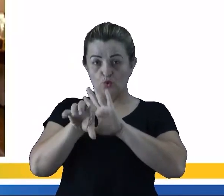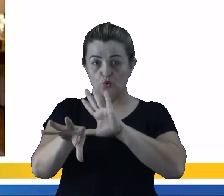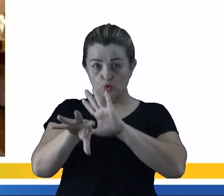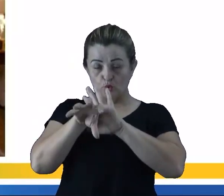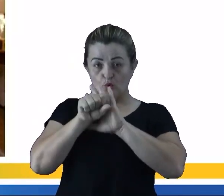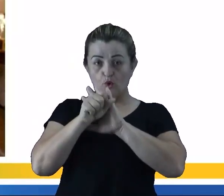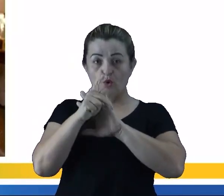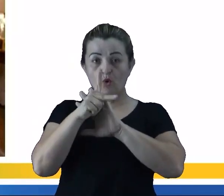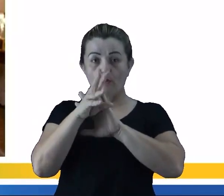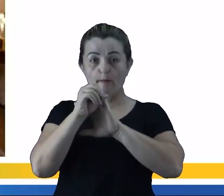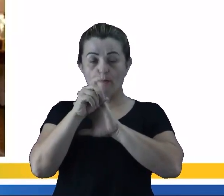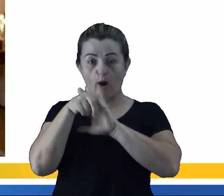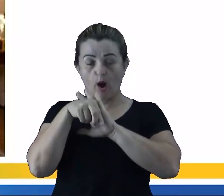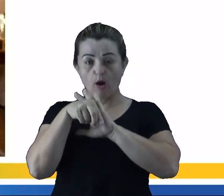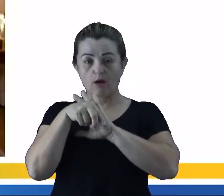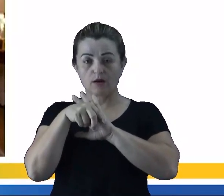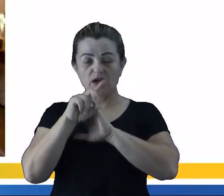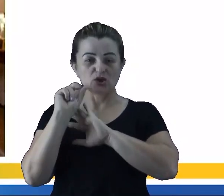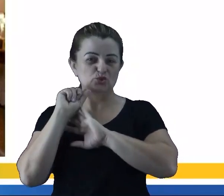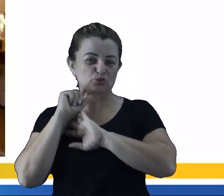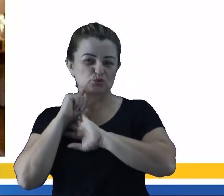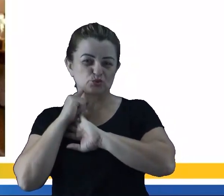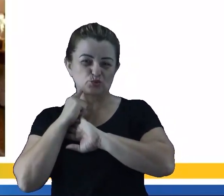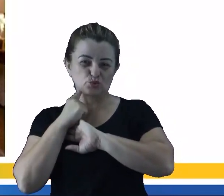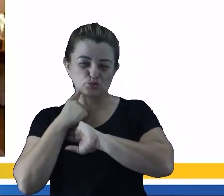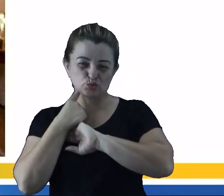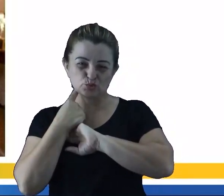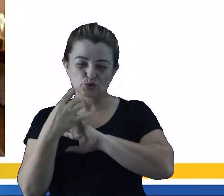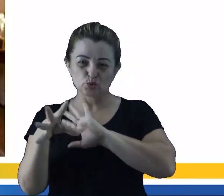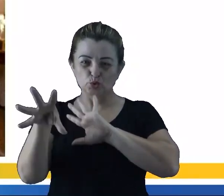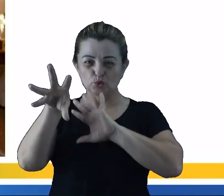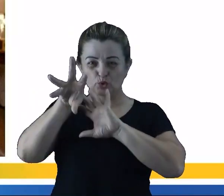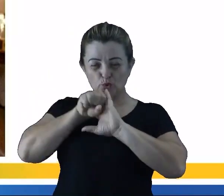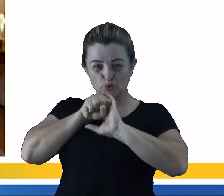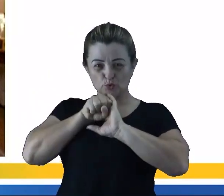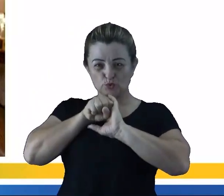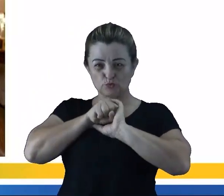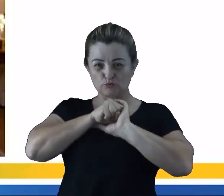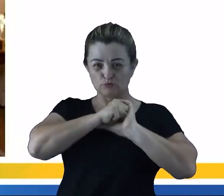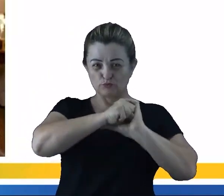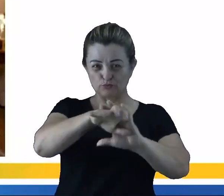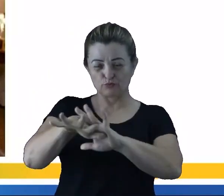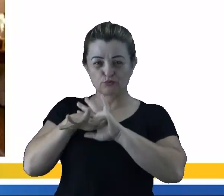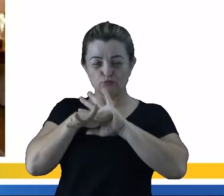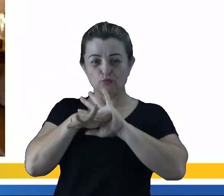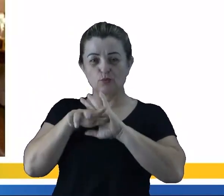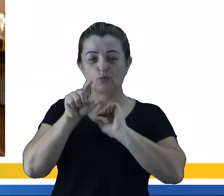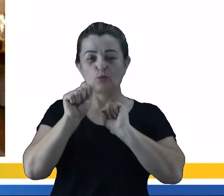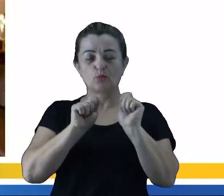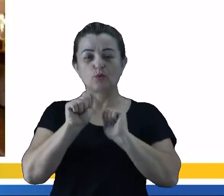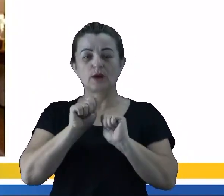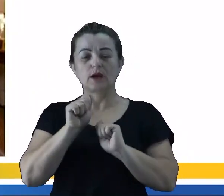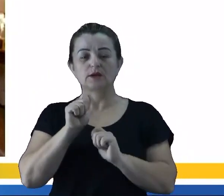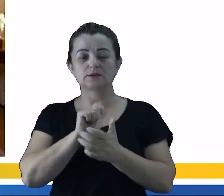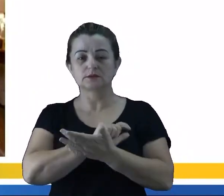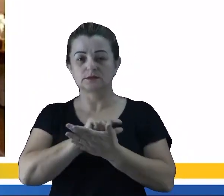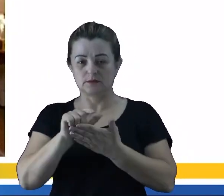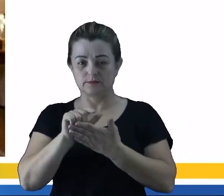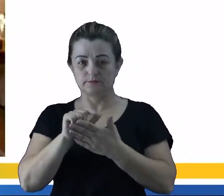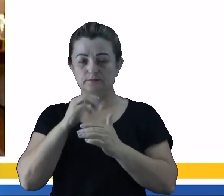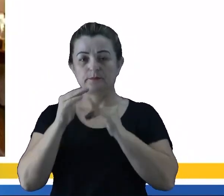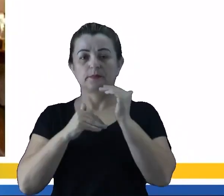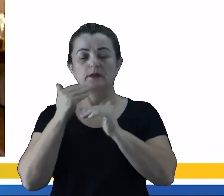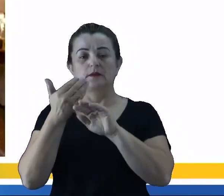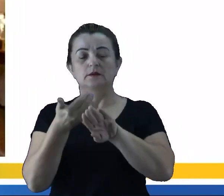né, as partículas de sujeira ali dentro desse filtro e vai liberar o gás limpo, né? Então, esse também é um processo